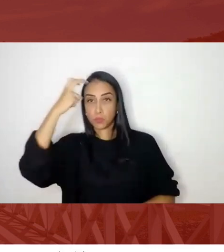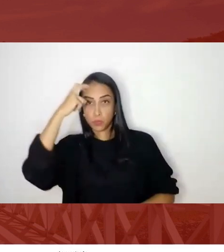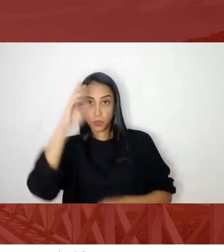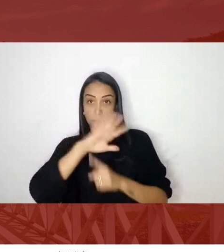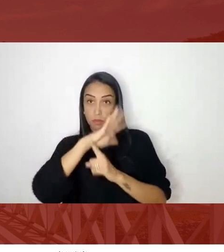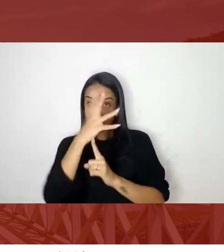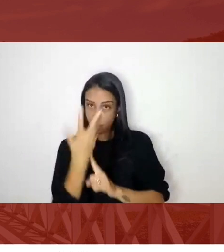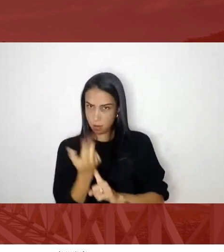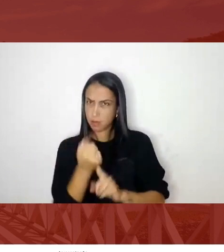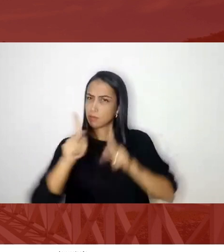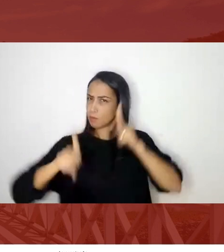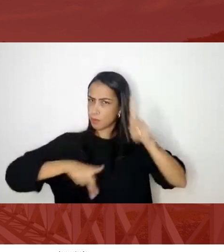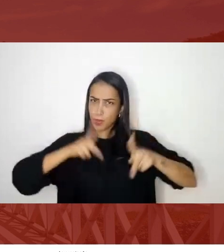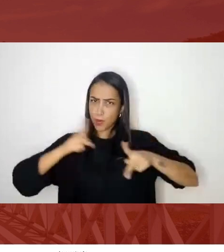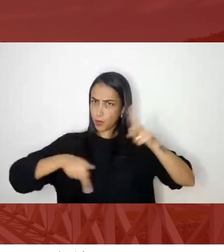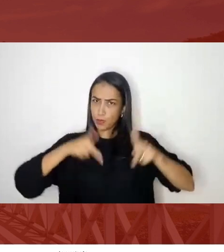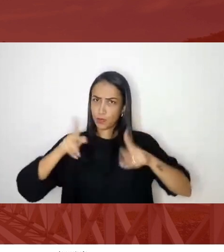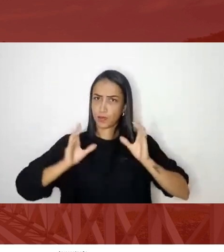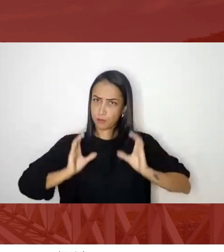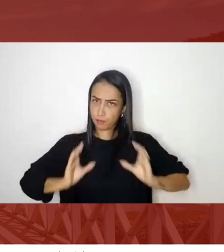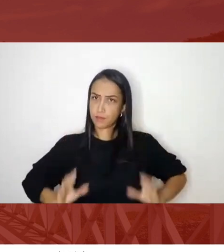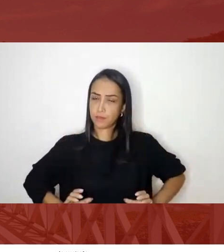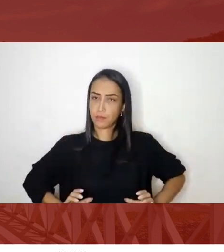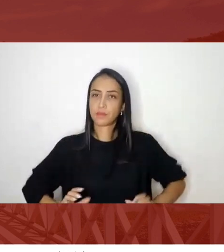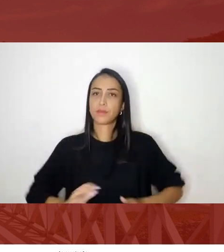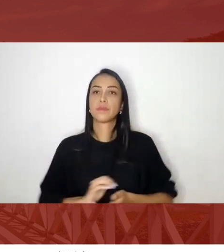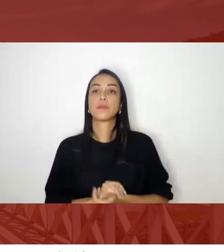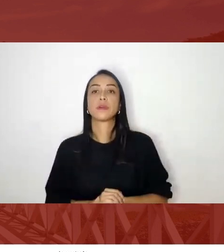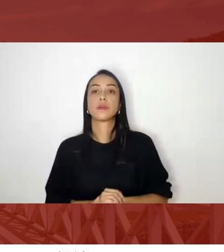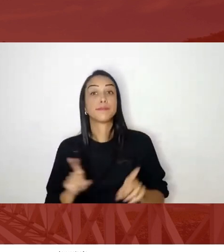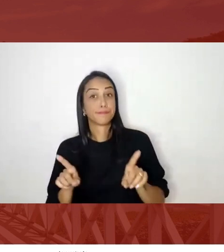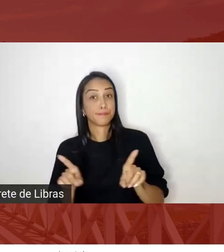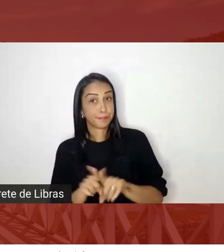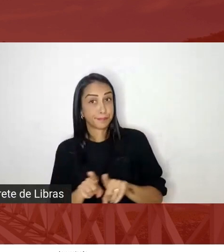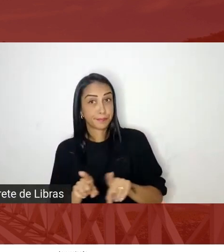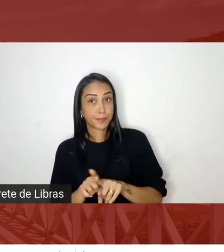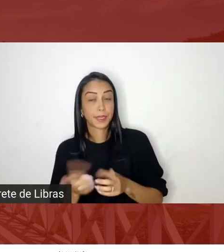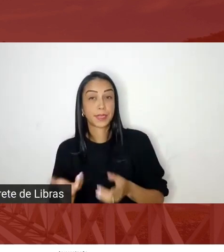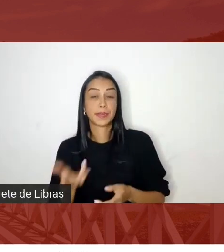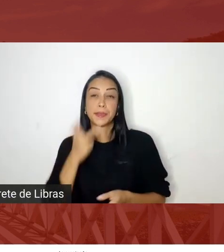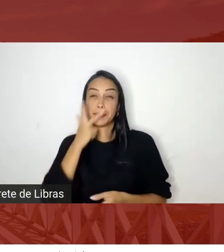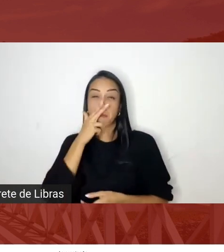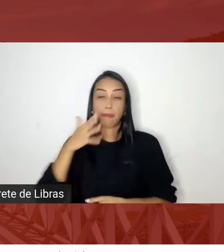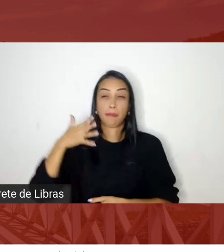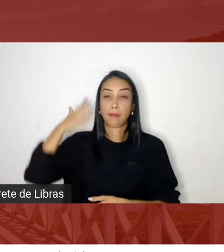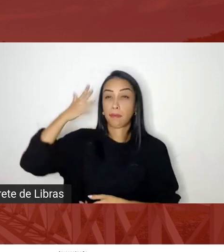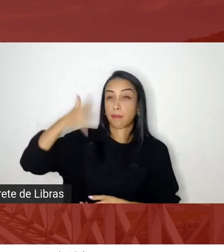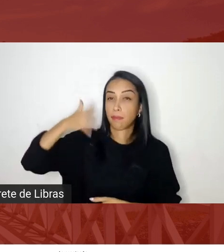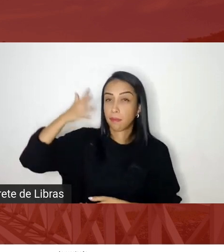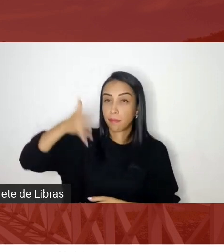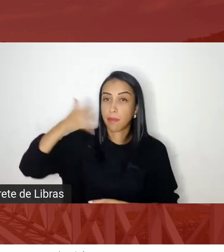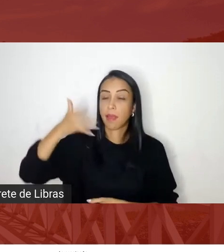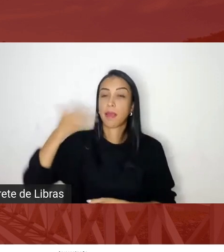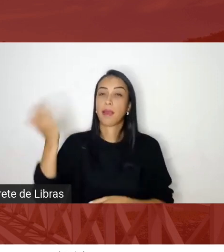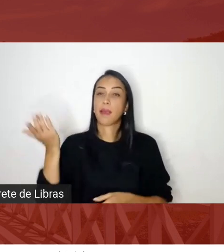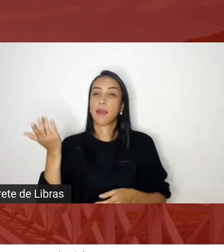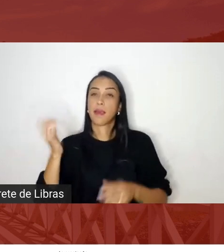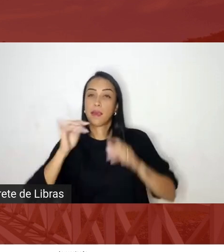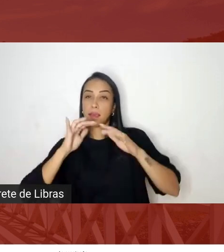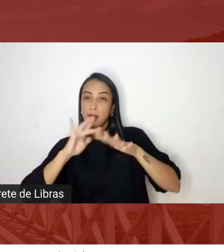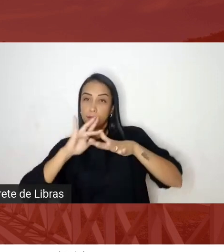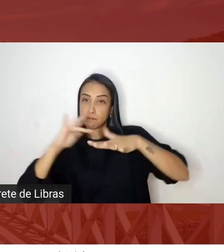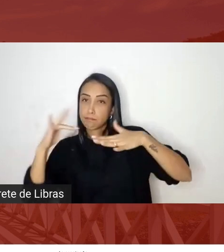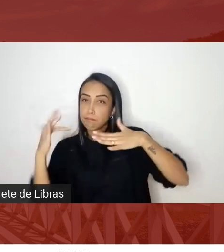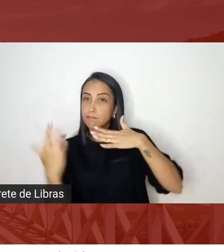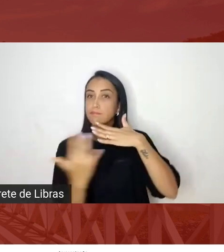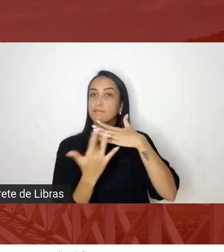quanto na emissão de discursos nas redes sociais sociais na mídia